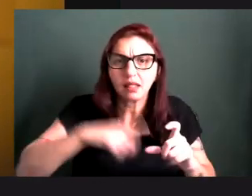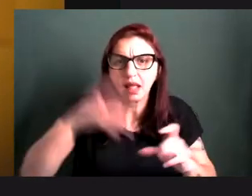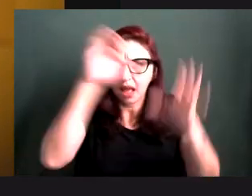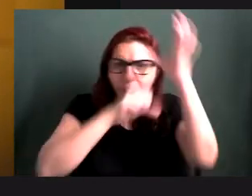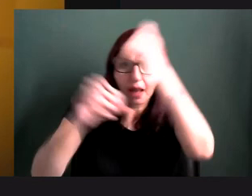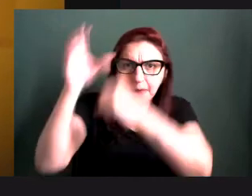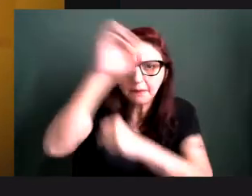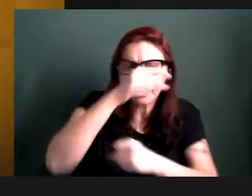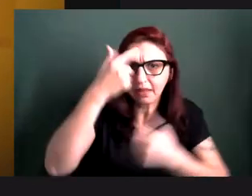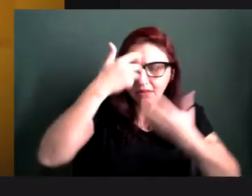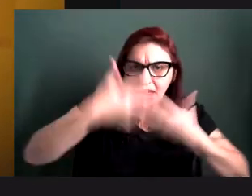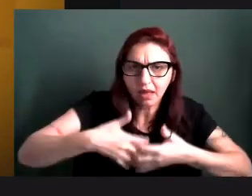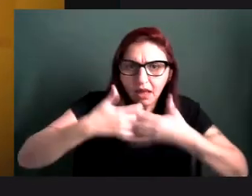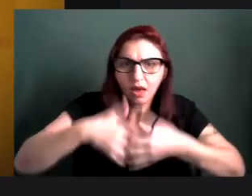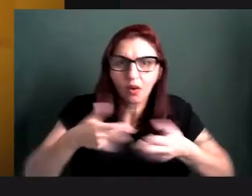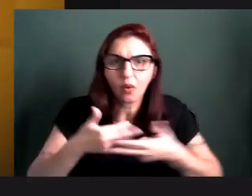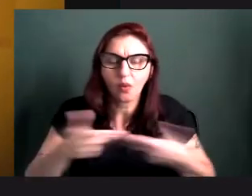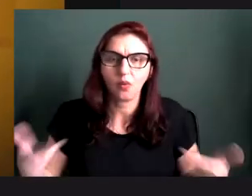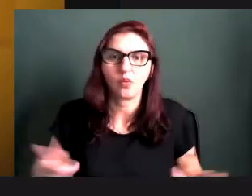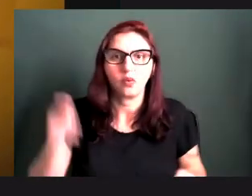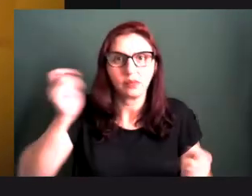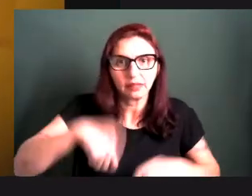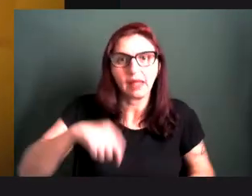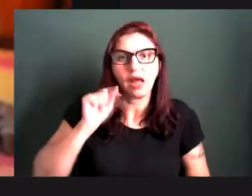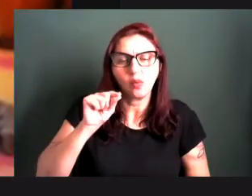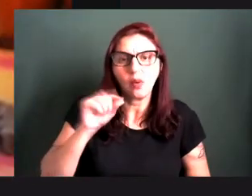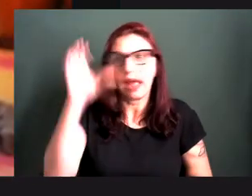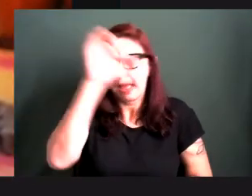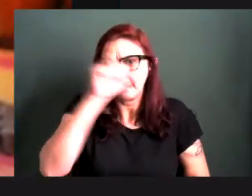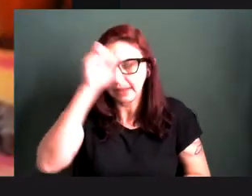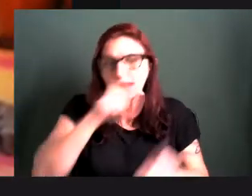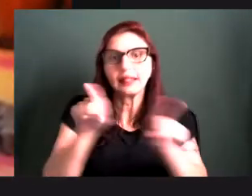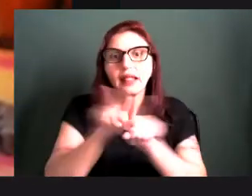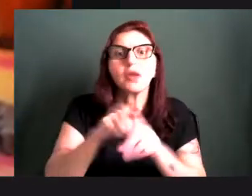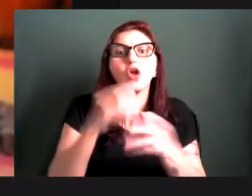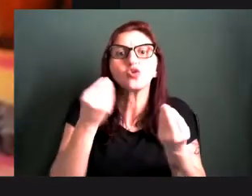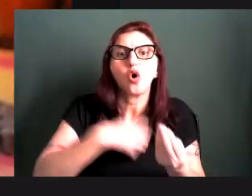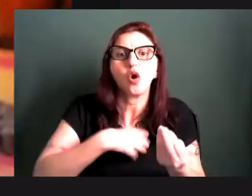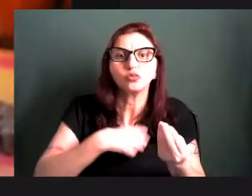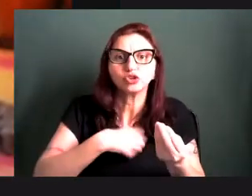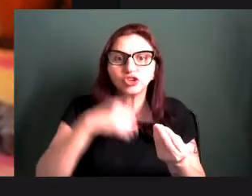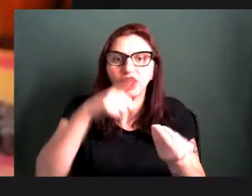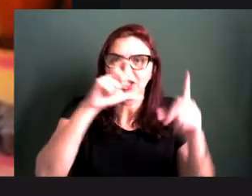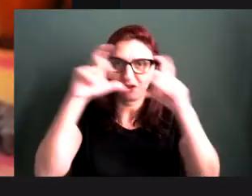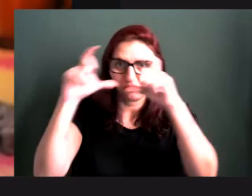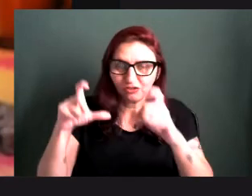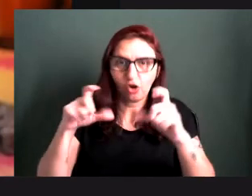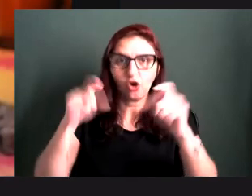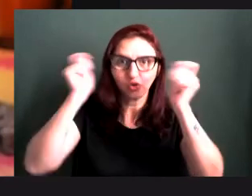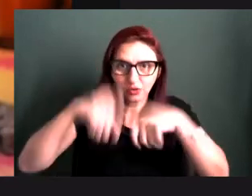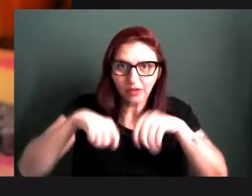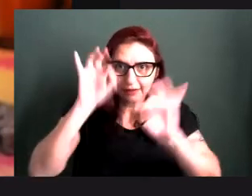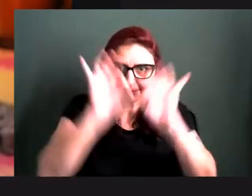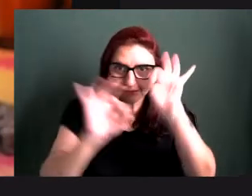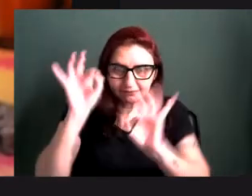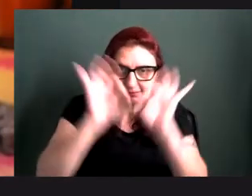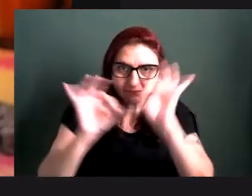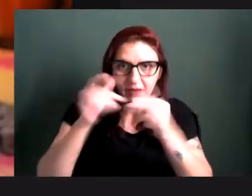com boa vontade, sai um trabalho magnífico. Estudando edição, edição de foto também é muito importante, faz a diferença na